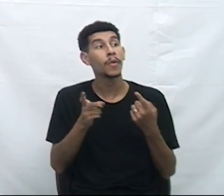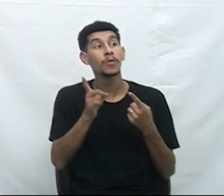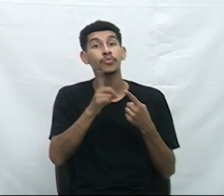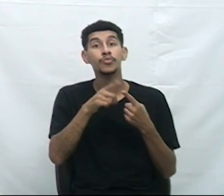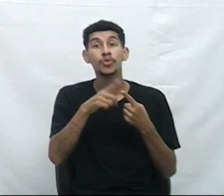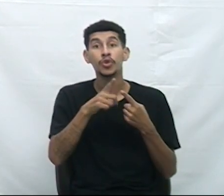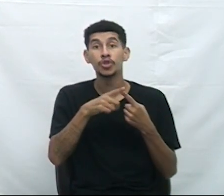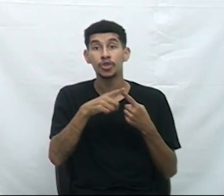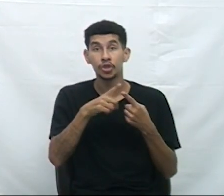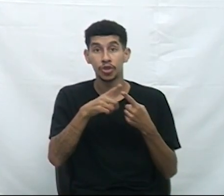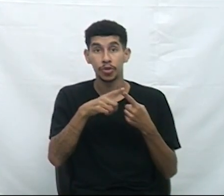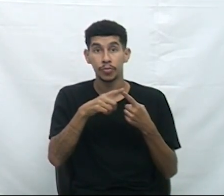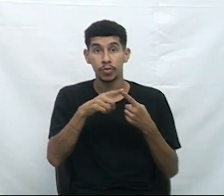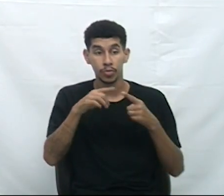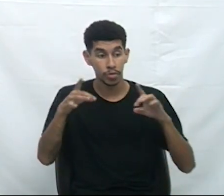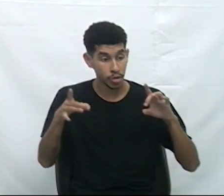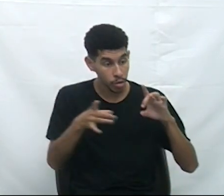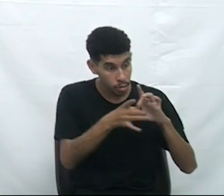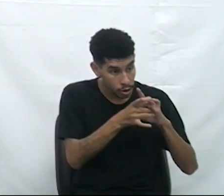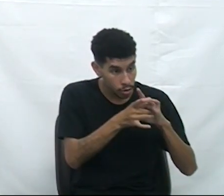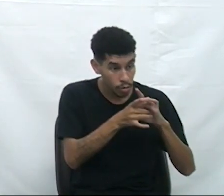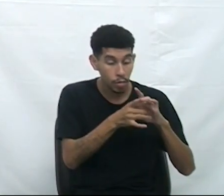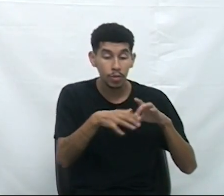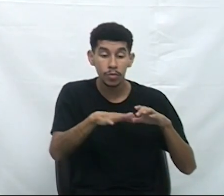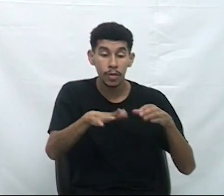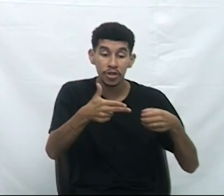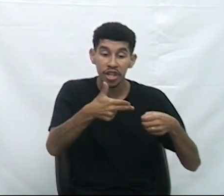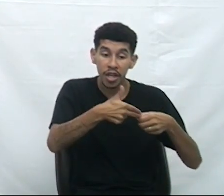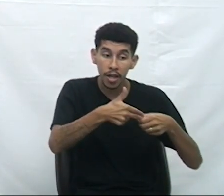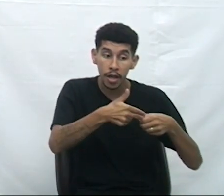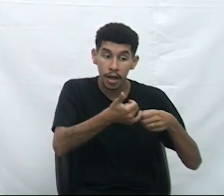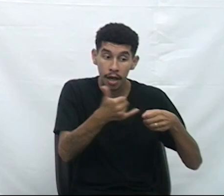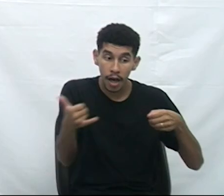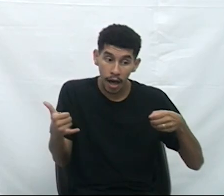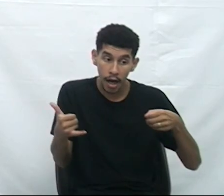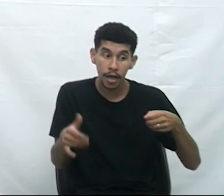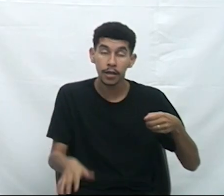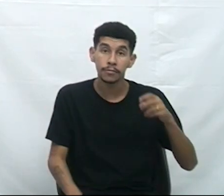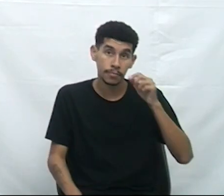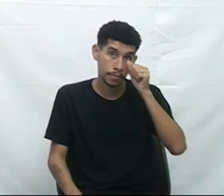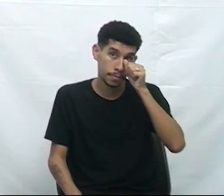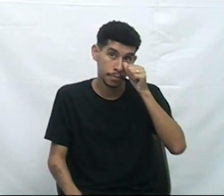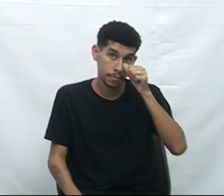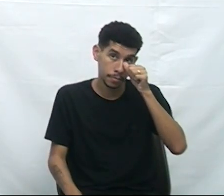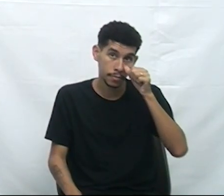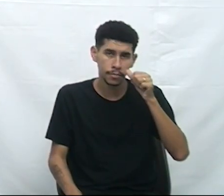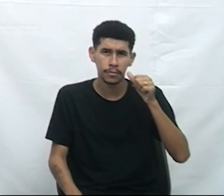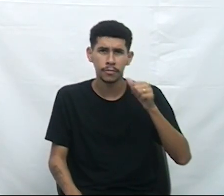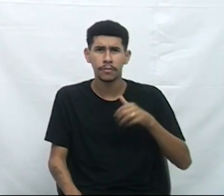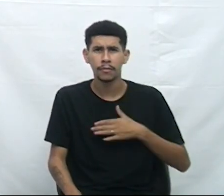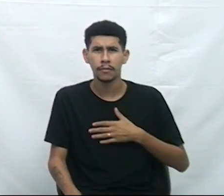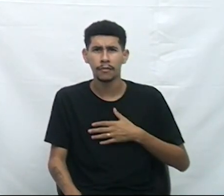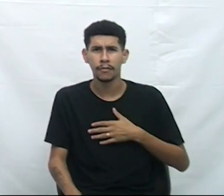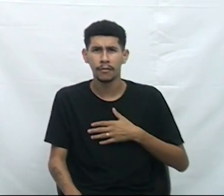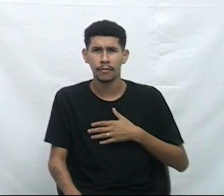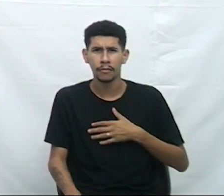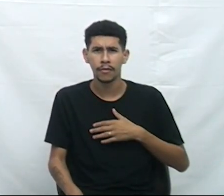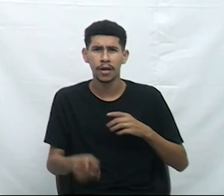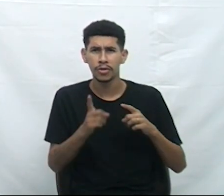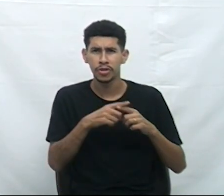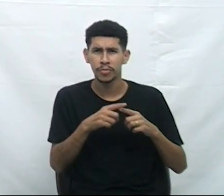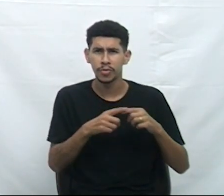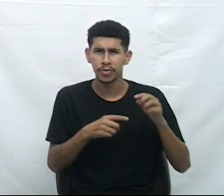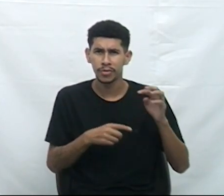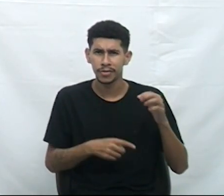sendo usado nas estações de recarga? Tipo 1, SAEJ1-1772, tipo 2,